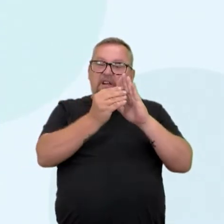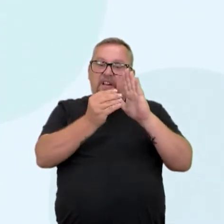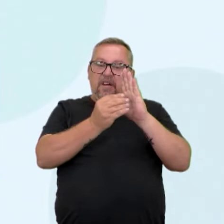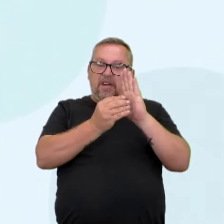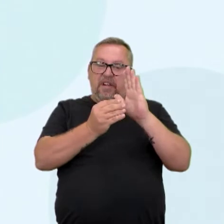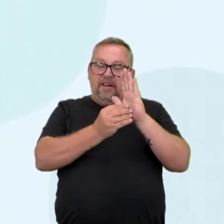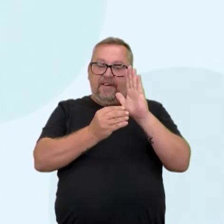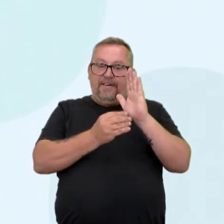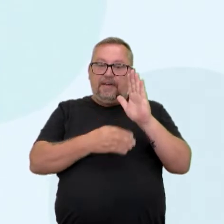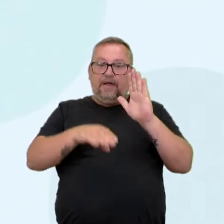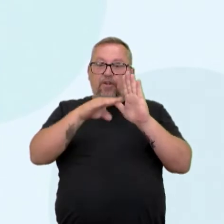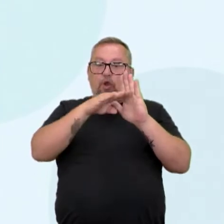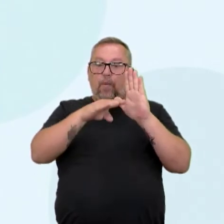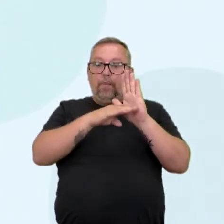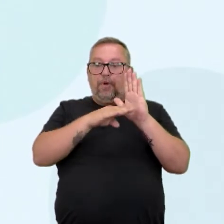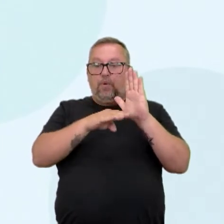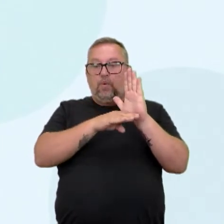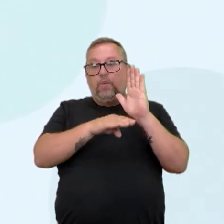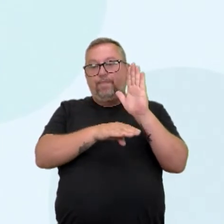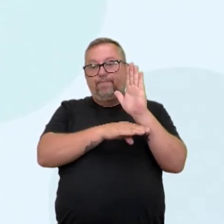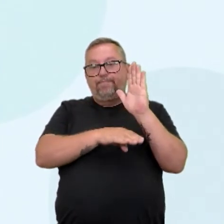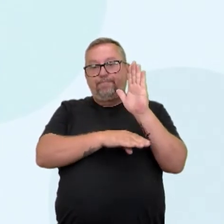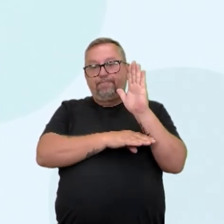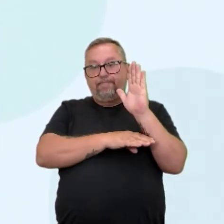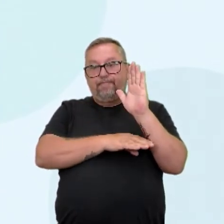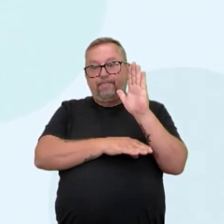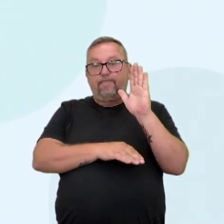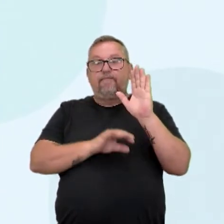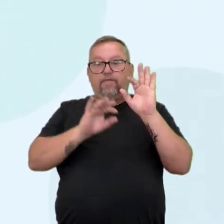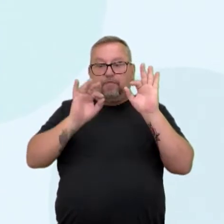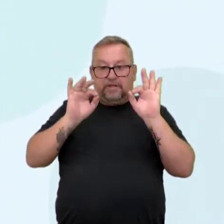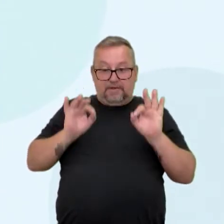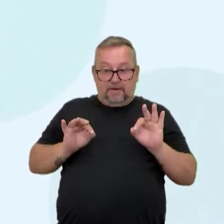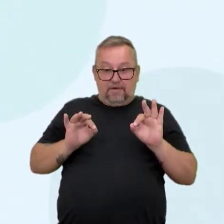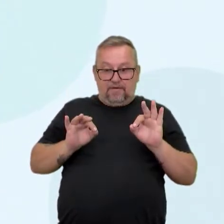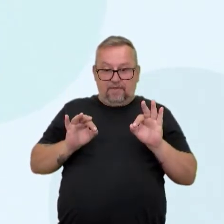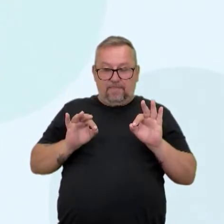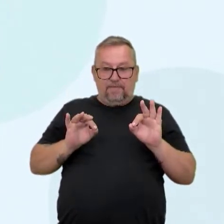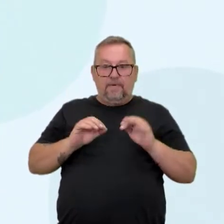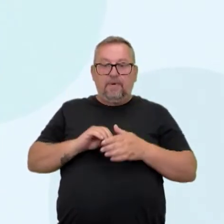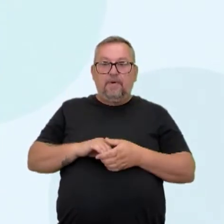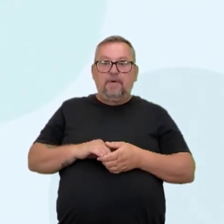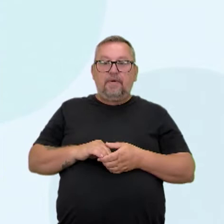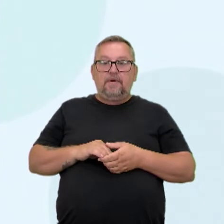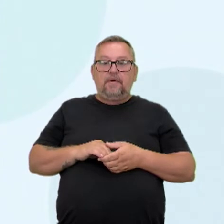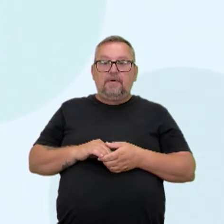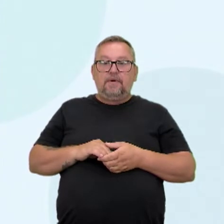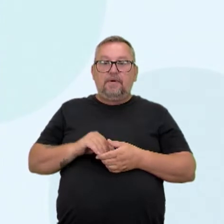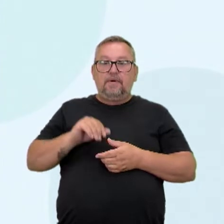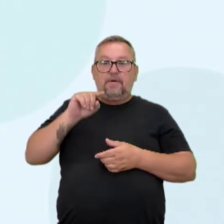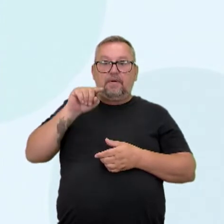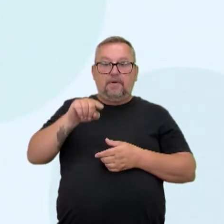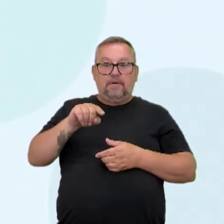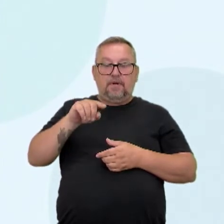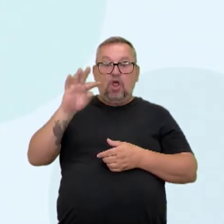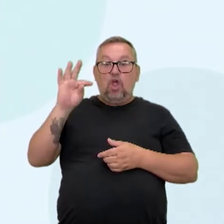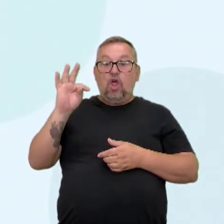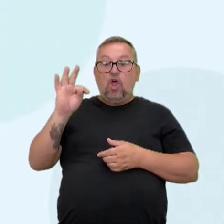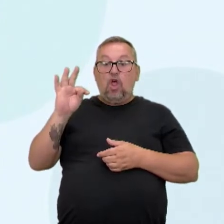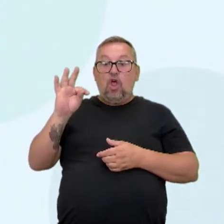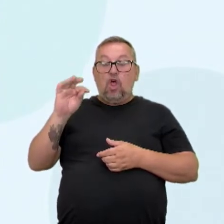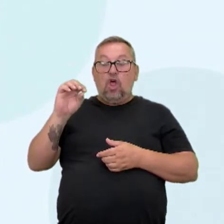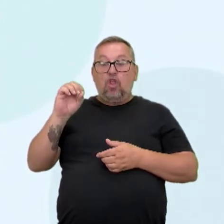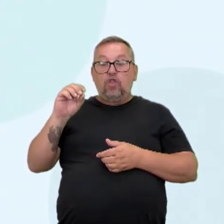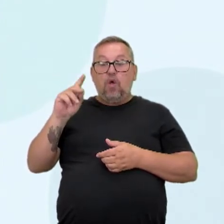sei lá, são informações, informações. Em tópicos, essa expressão tópico,